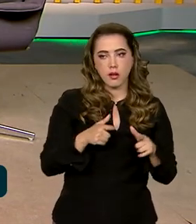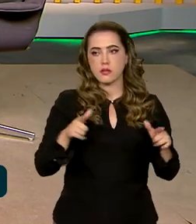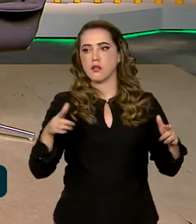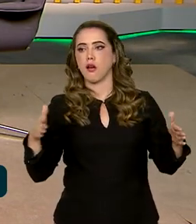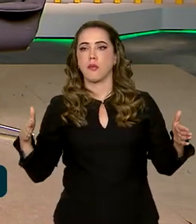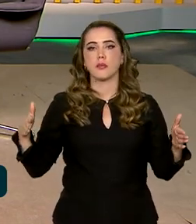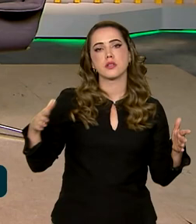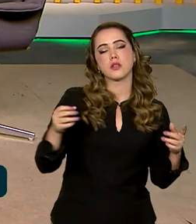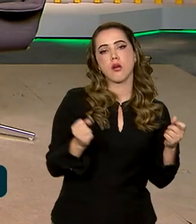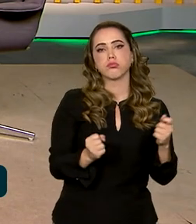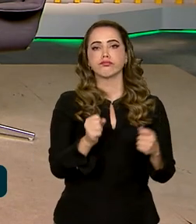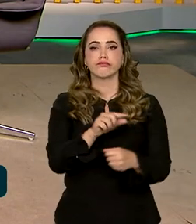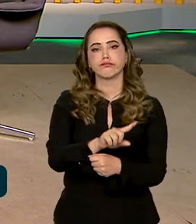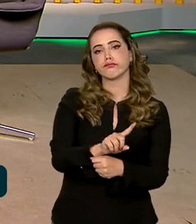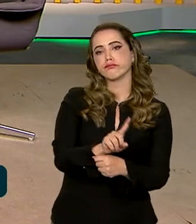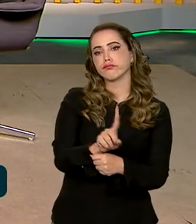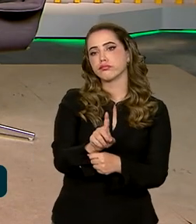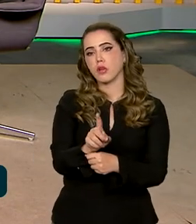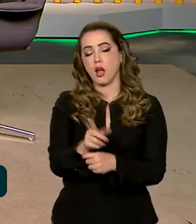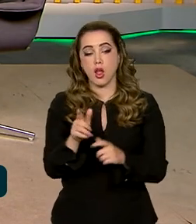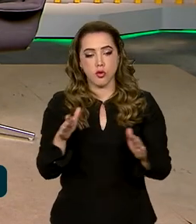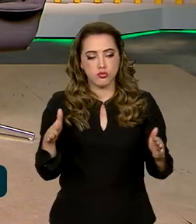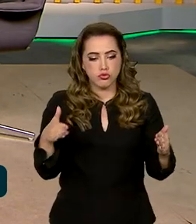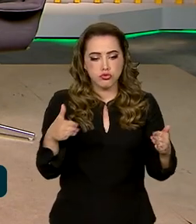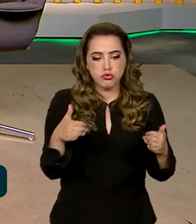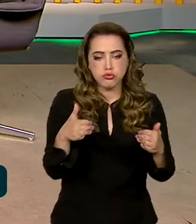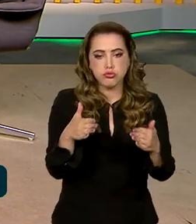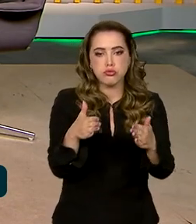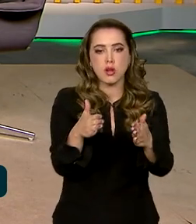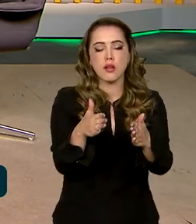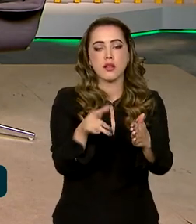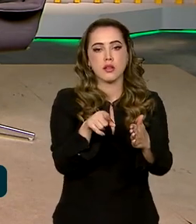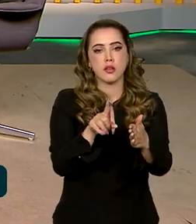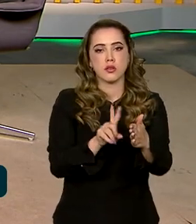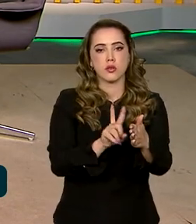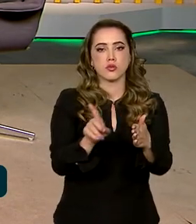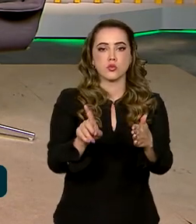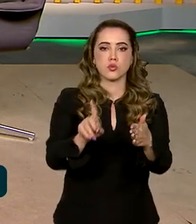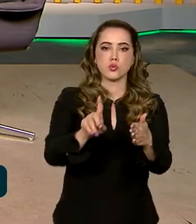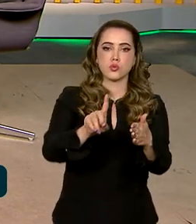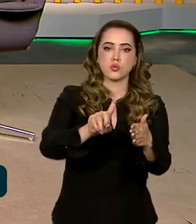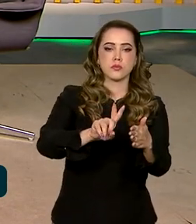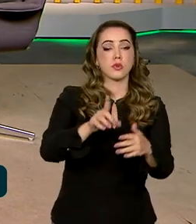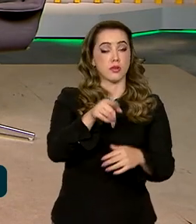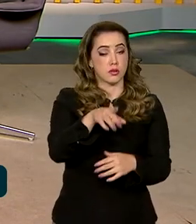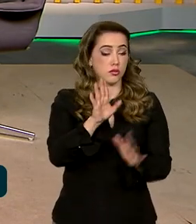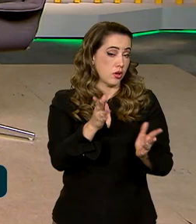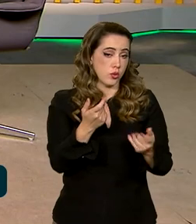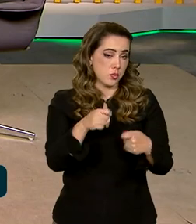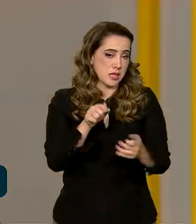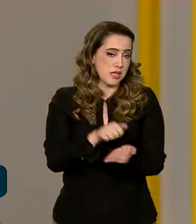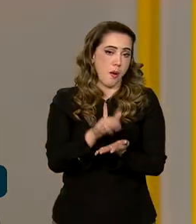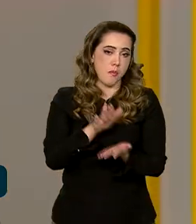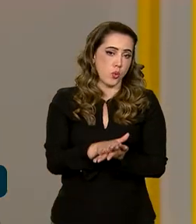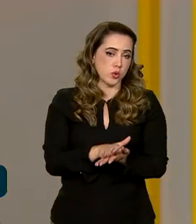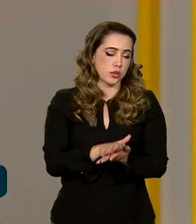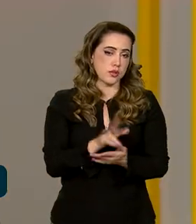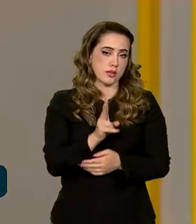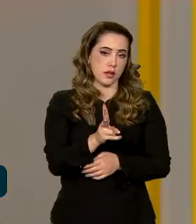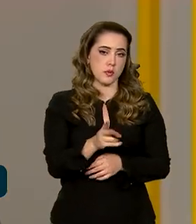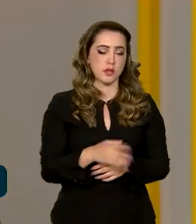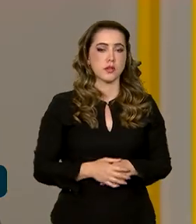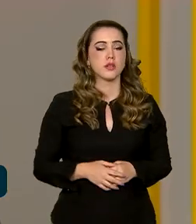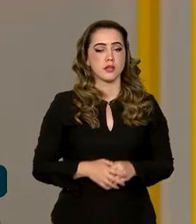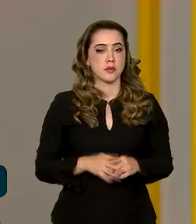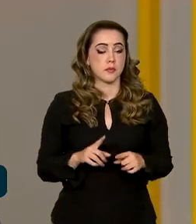velocidade, aumente a atenção. Então, não necessariamente a gente está falando de multa, de radar, não é isso. É claro que o enforcement, no final